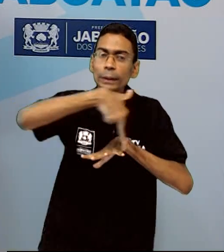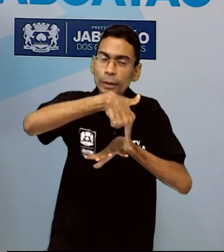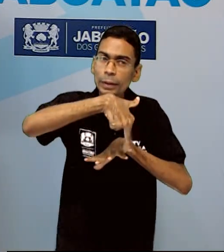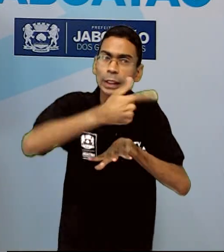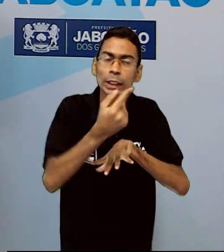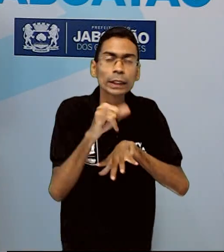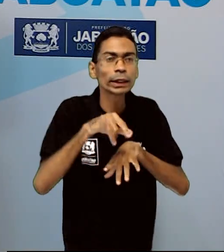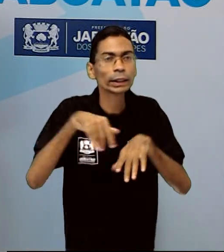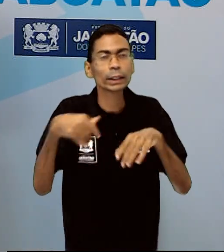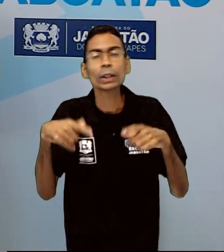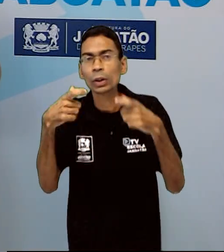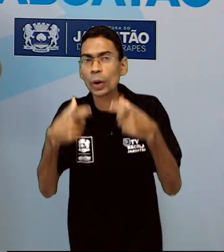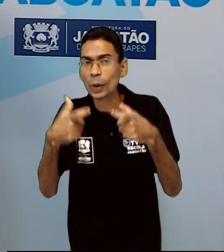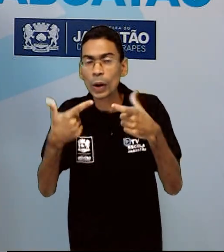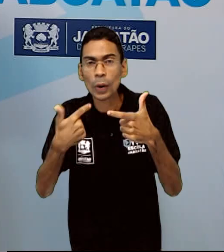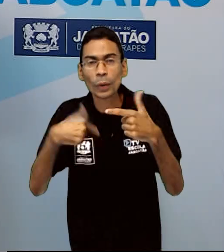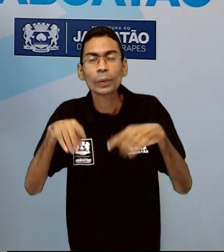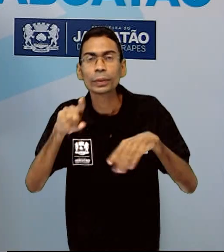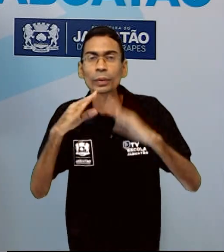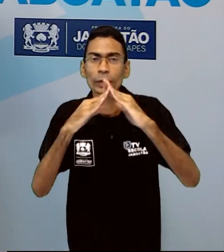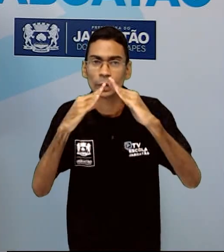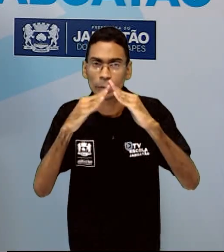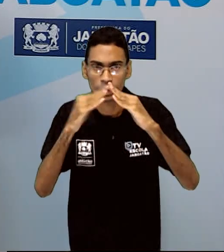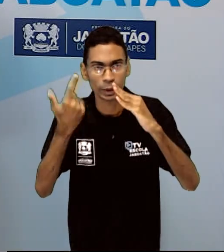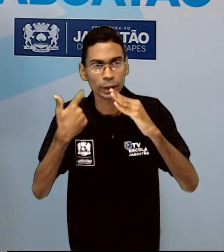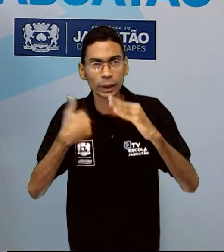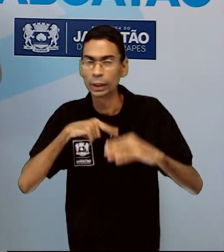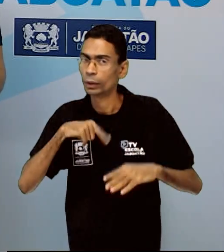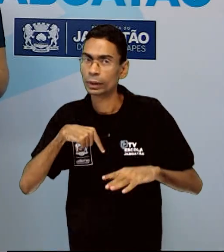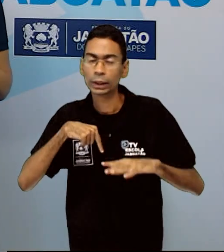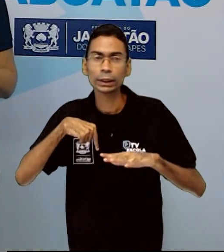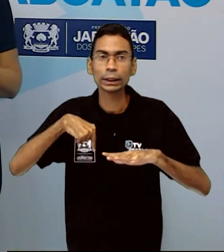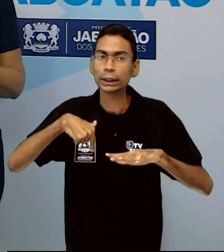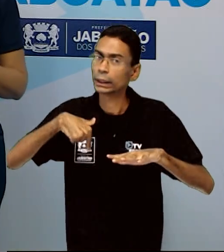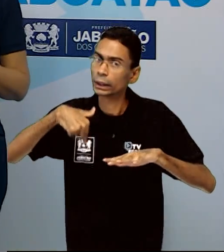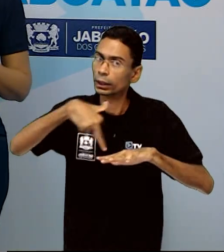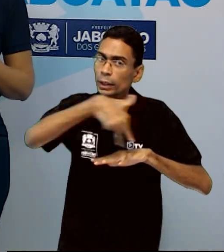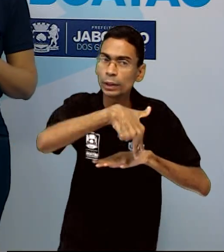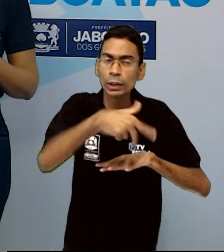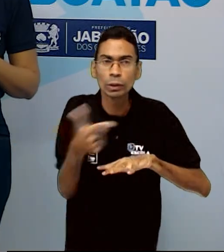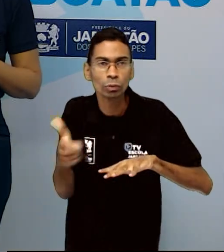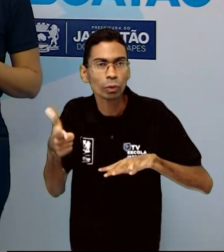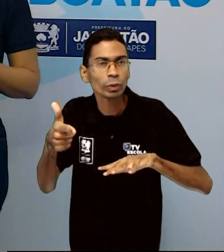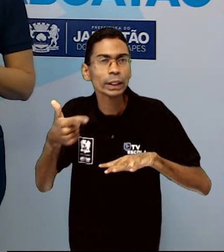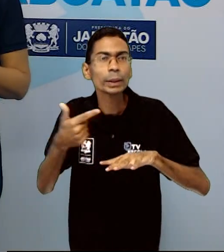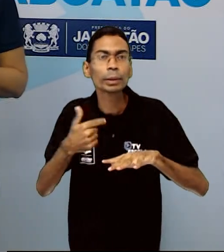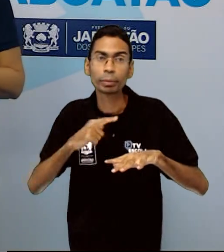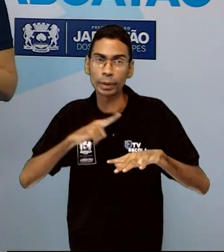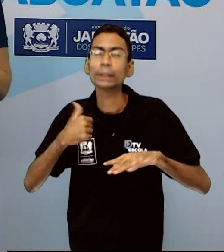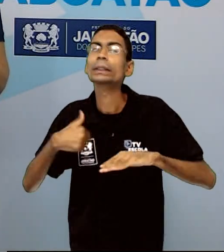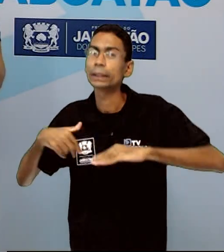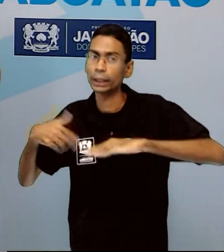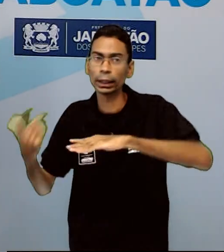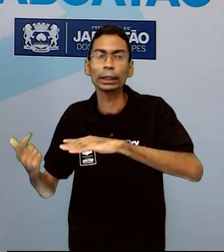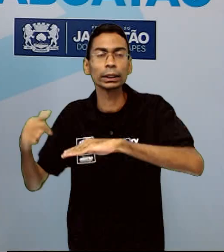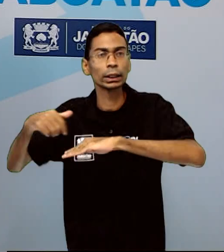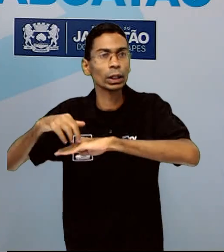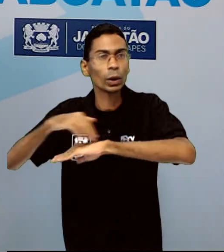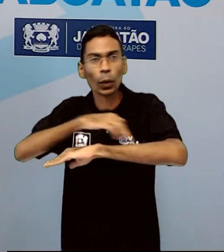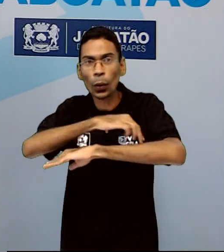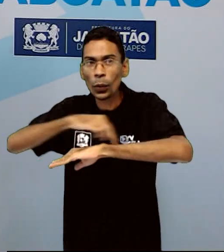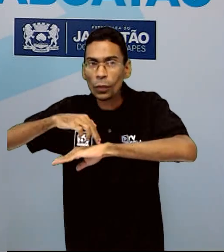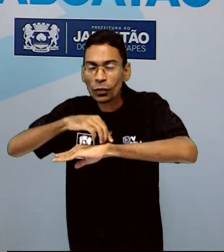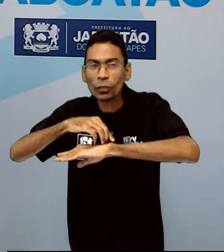mora, se na localidade que você mora não tem faixa de pedestres, mas tenho certeza que tem uma passarela. Então, ao